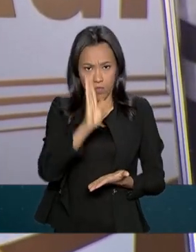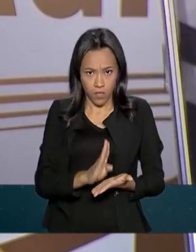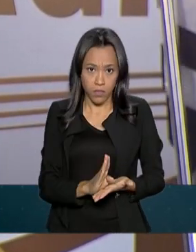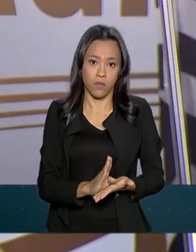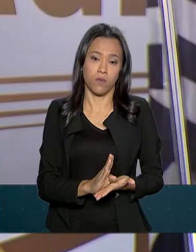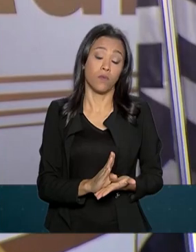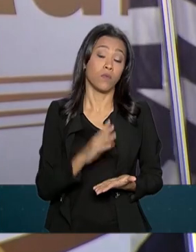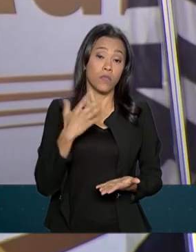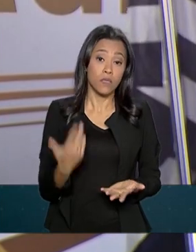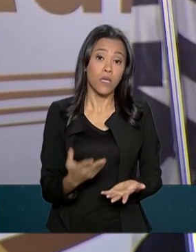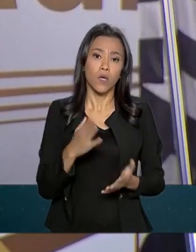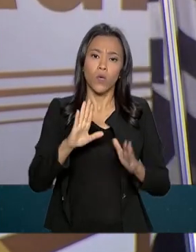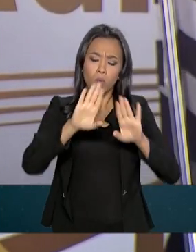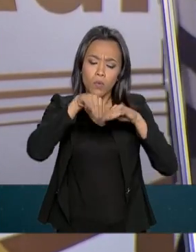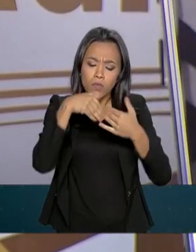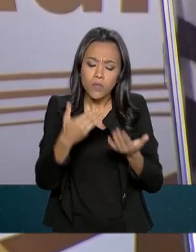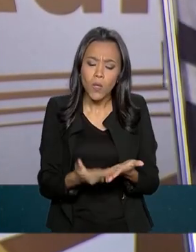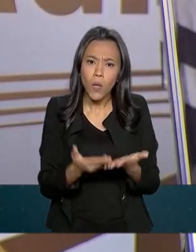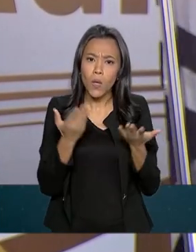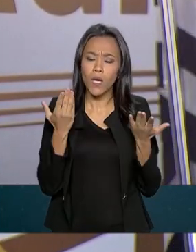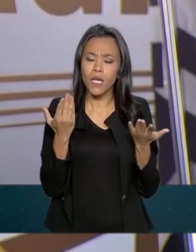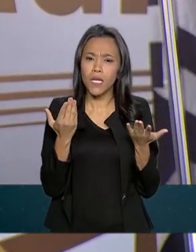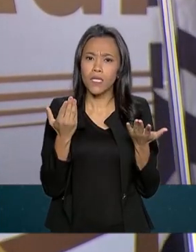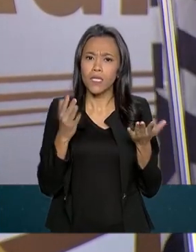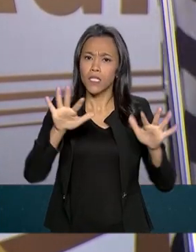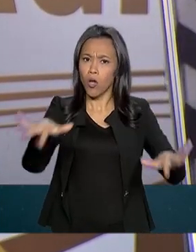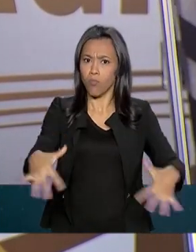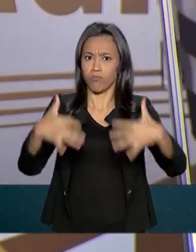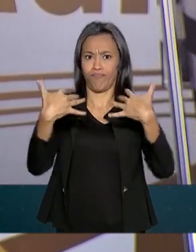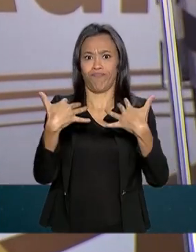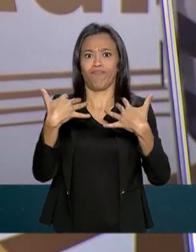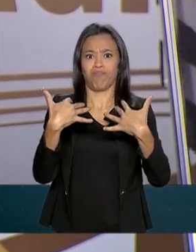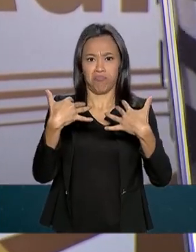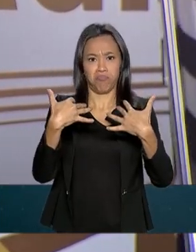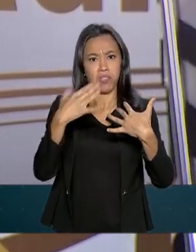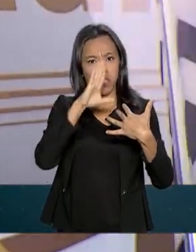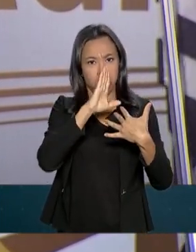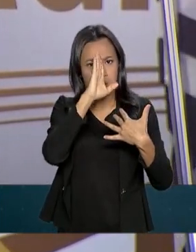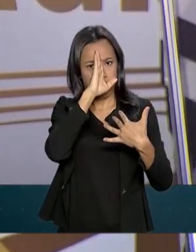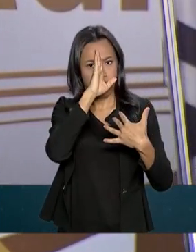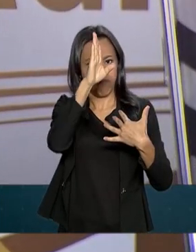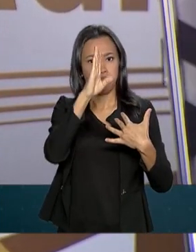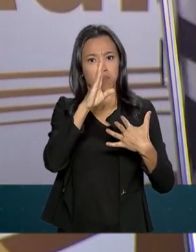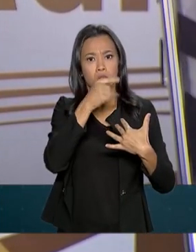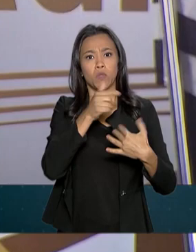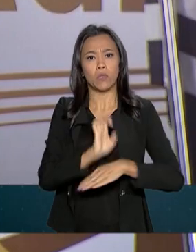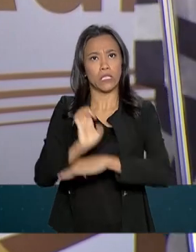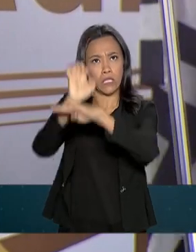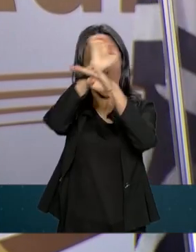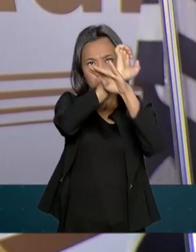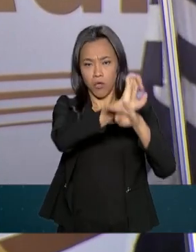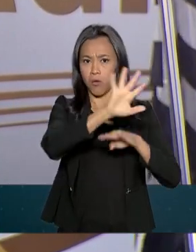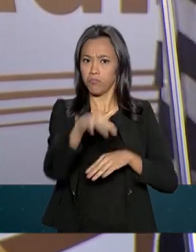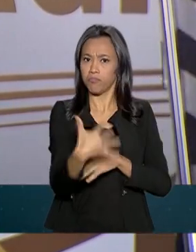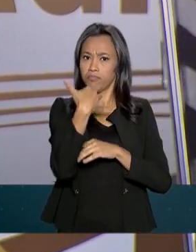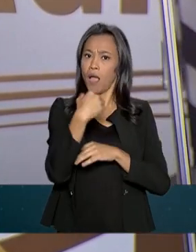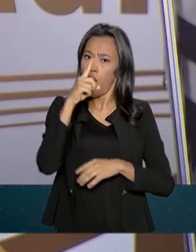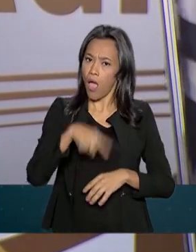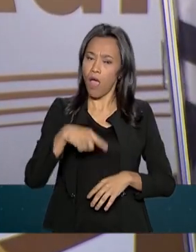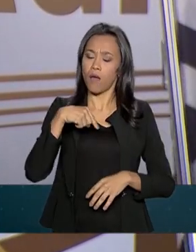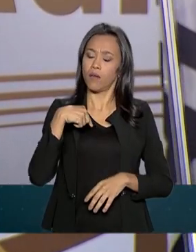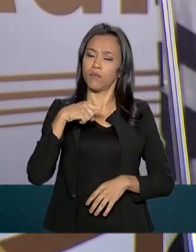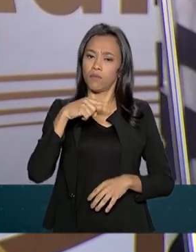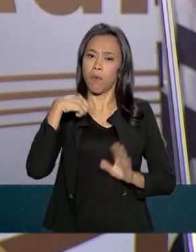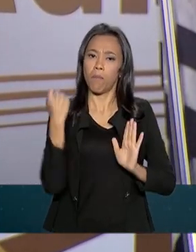Escola de qualidade reconhecida em todos os Estados que nós temos. Então, também será uma marca de nosso governo,